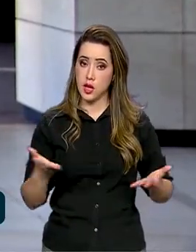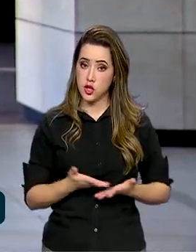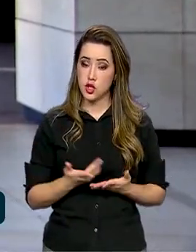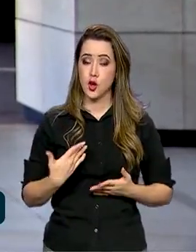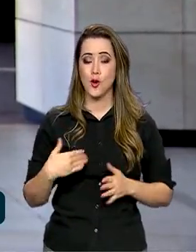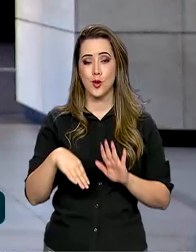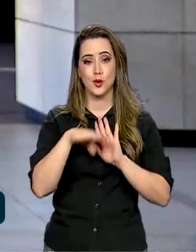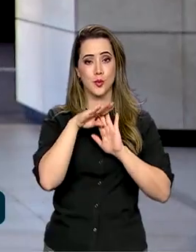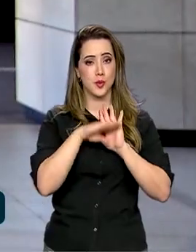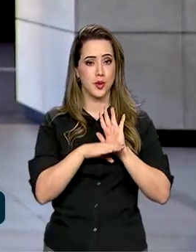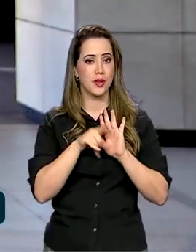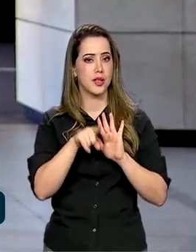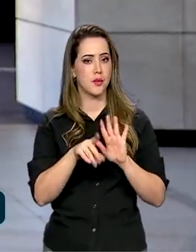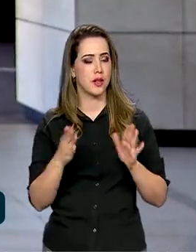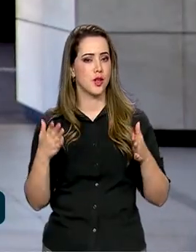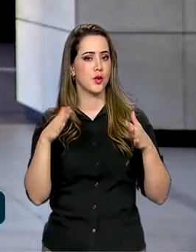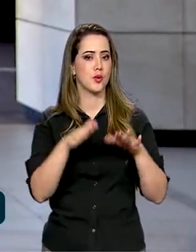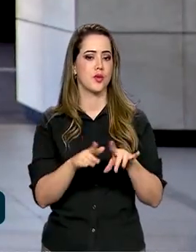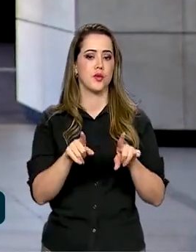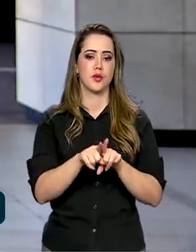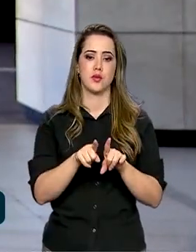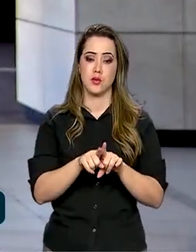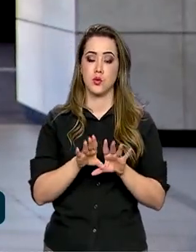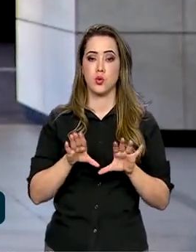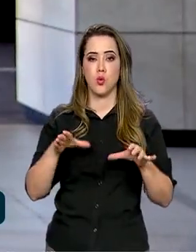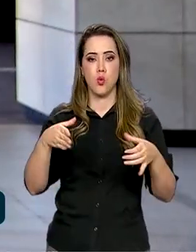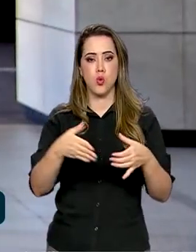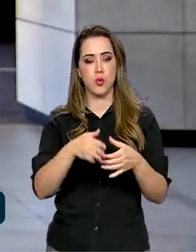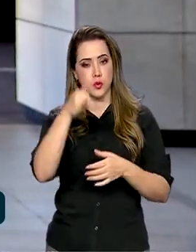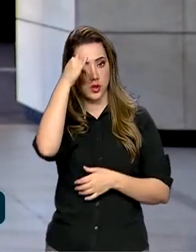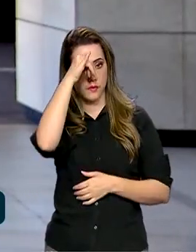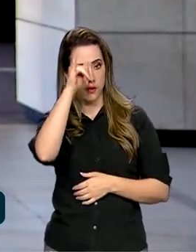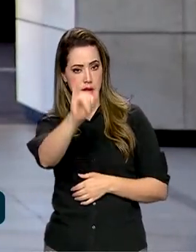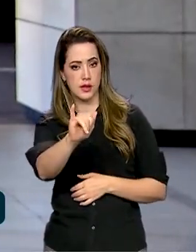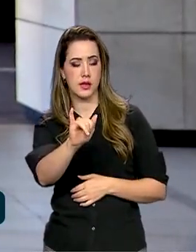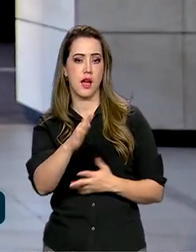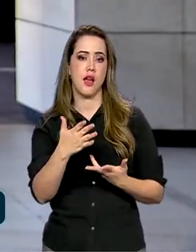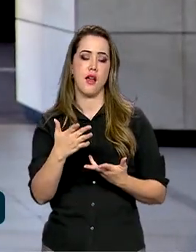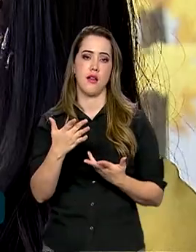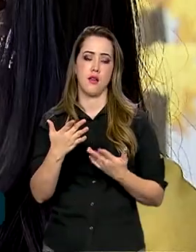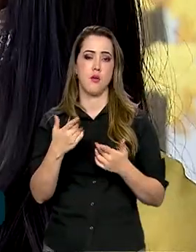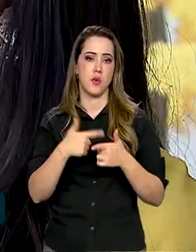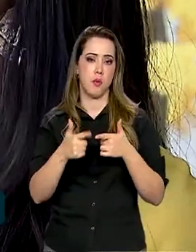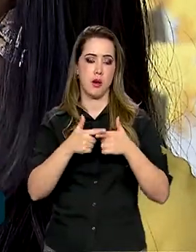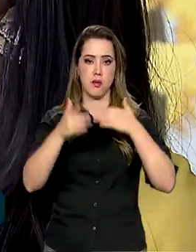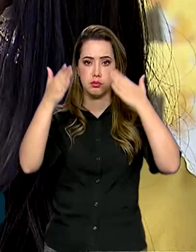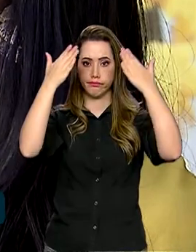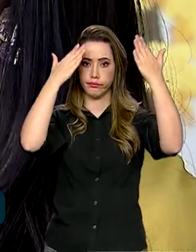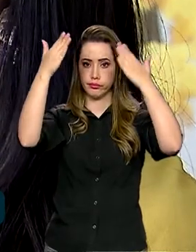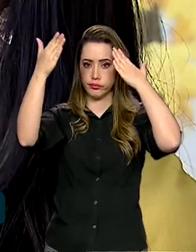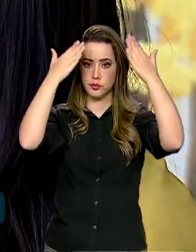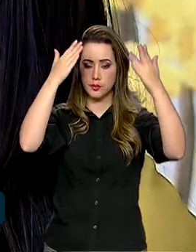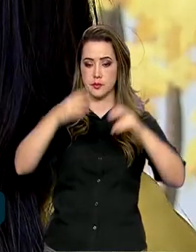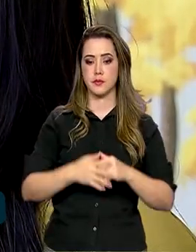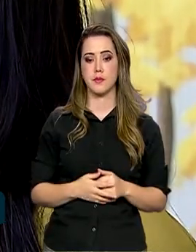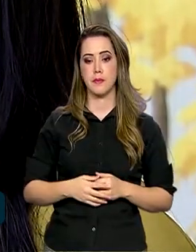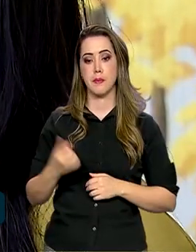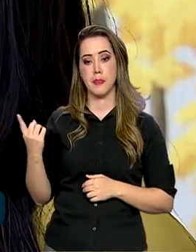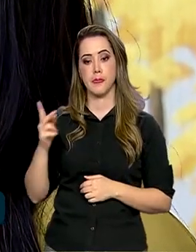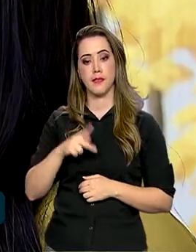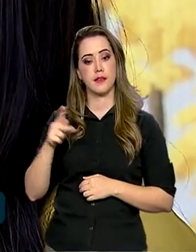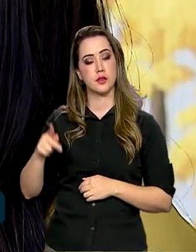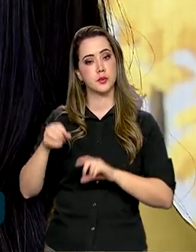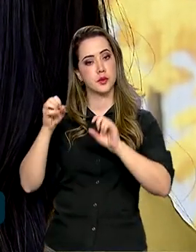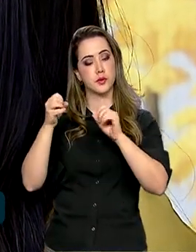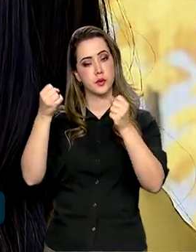do programa é que foi incluído o eixo da prevenção em saúde mental. Essa educadora disse que é uma grande